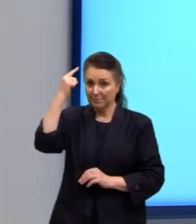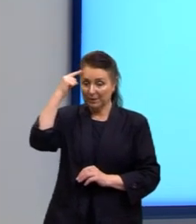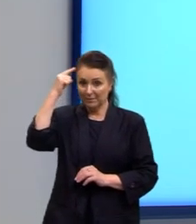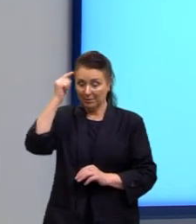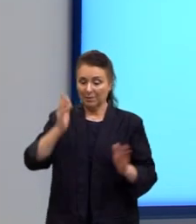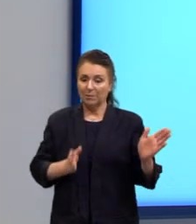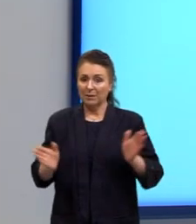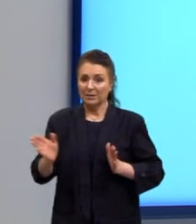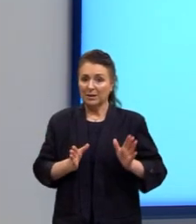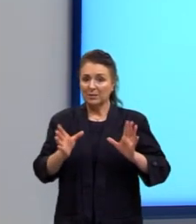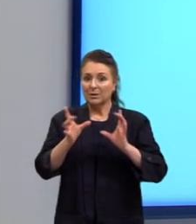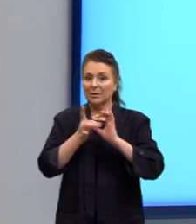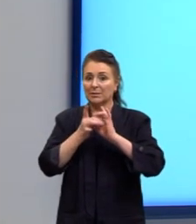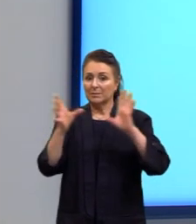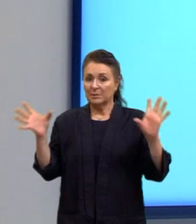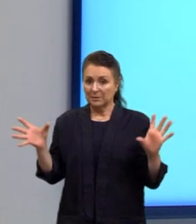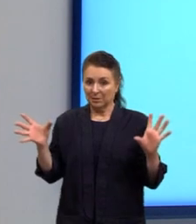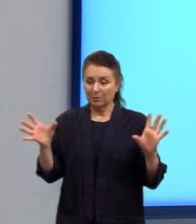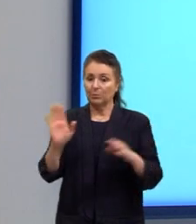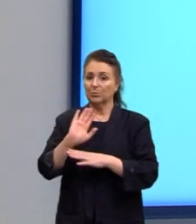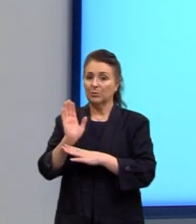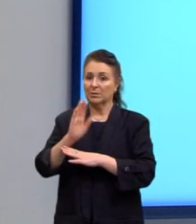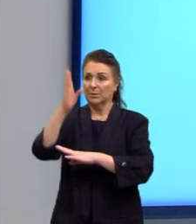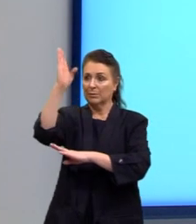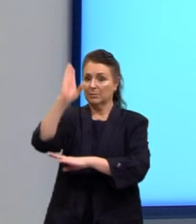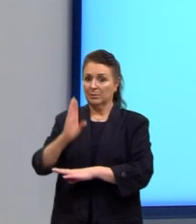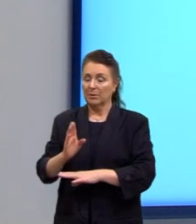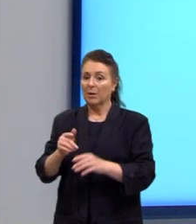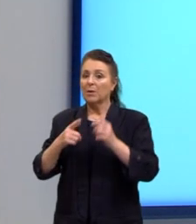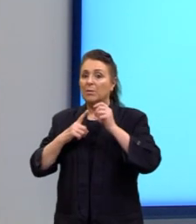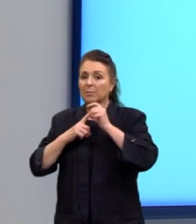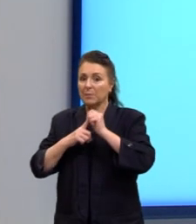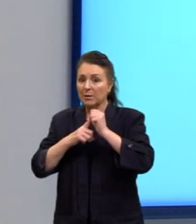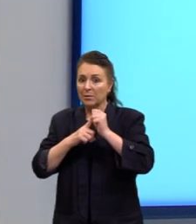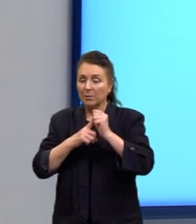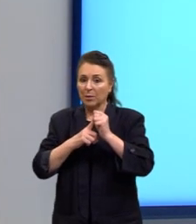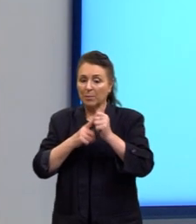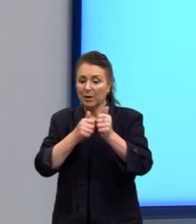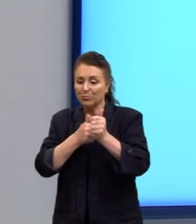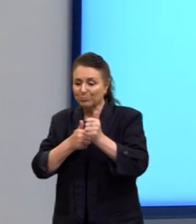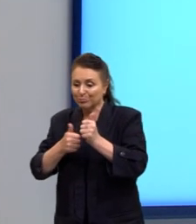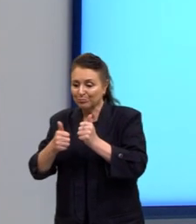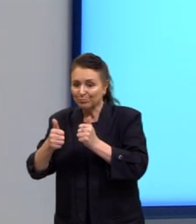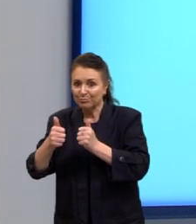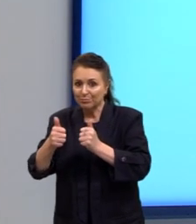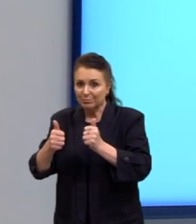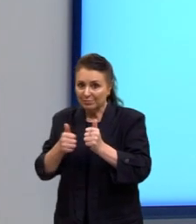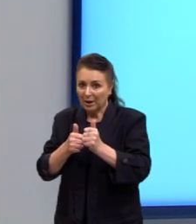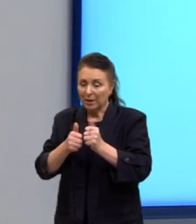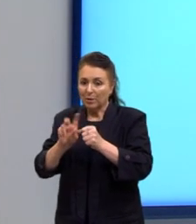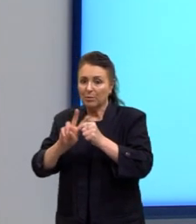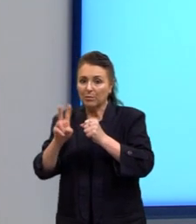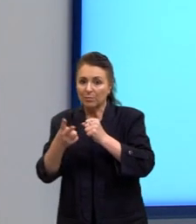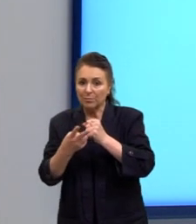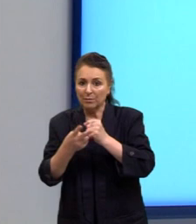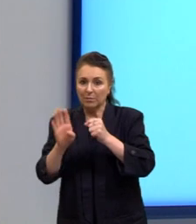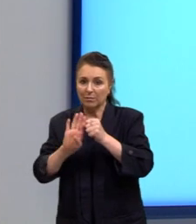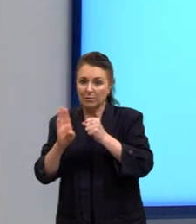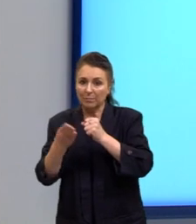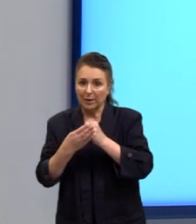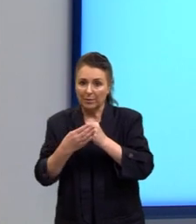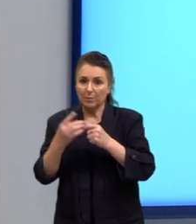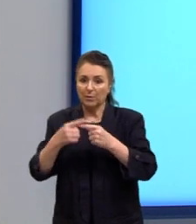precisa acontecer, principalmente nas zonas periféricas, porque isso vai ser uma importante ferramenta no avanço educacional